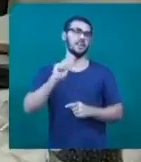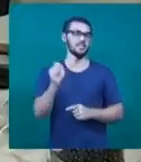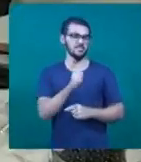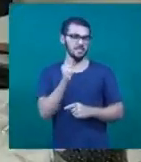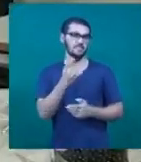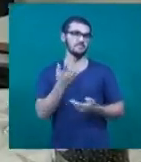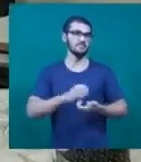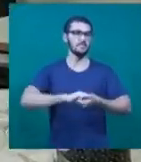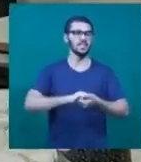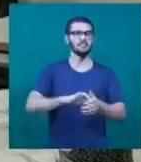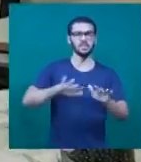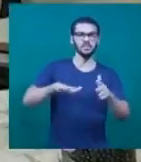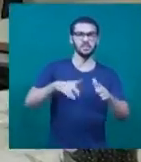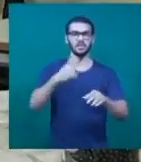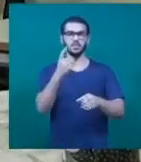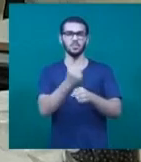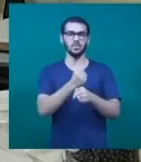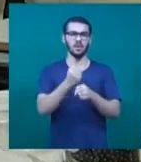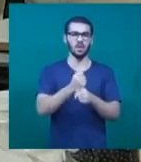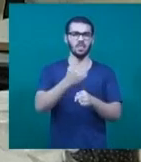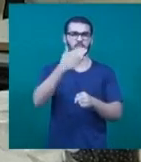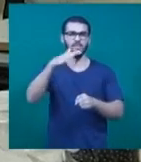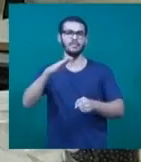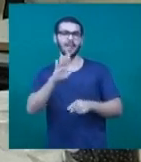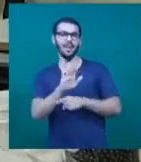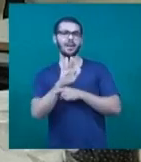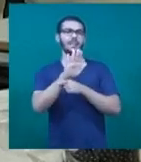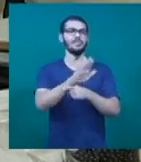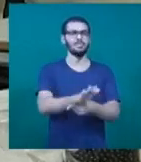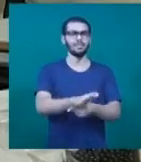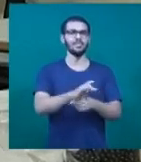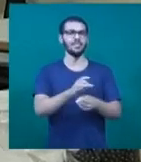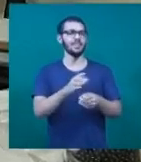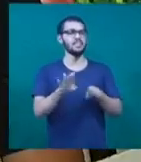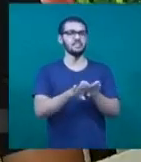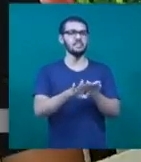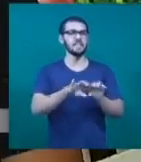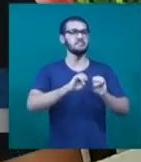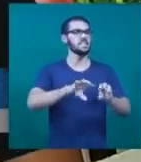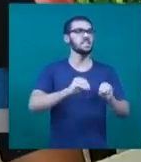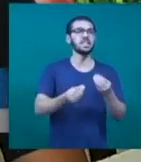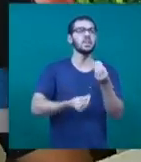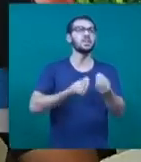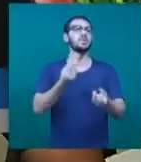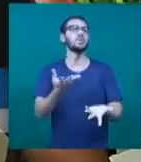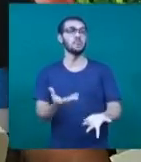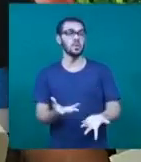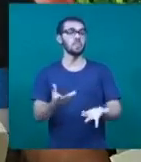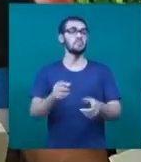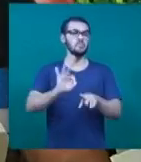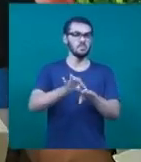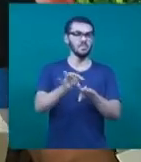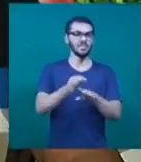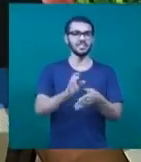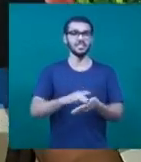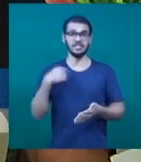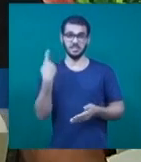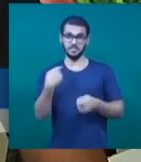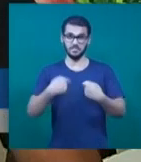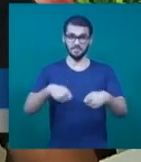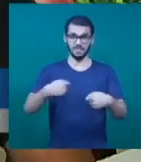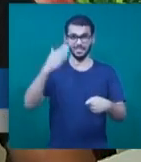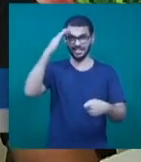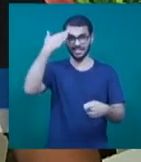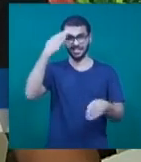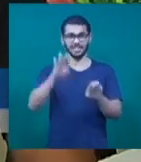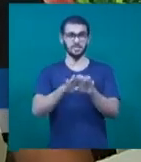Há um ano e meio, ajuda como voluntário e ensina outras pessoas como bordar. A gente tem que entender e fazer as coisas